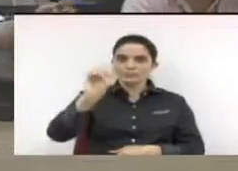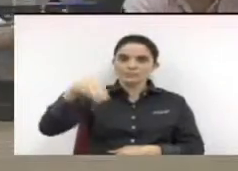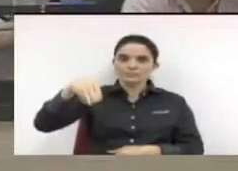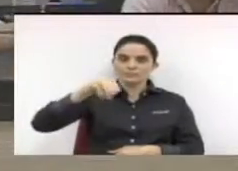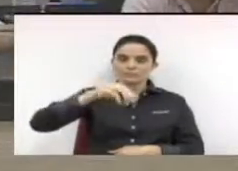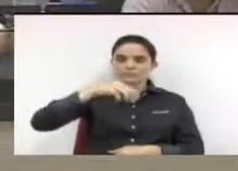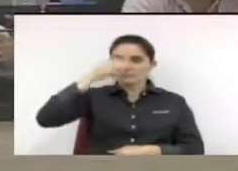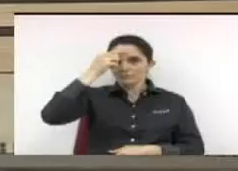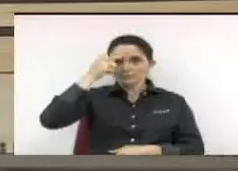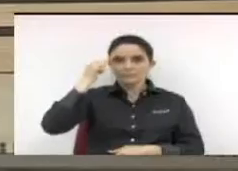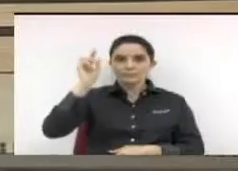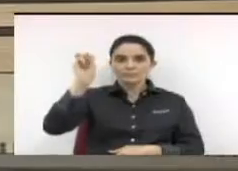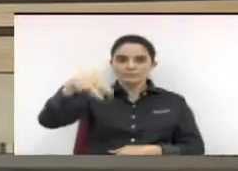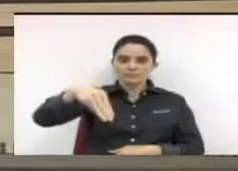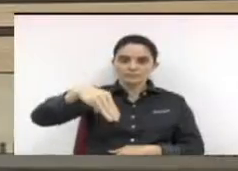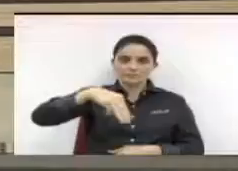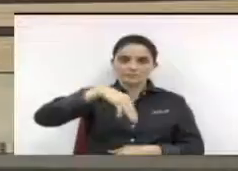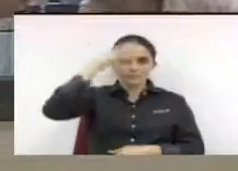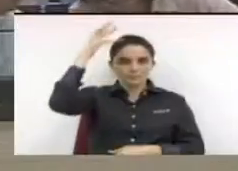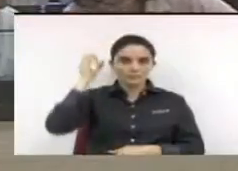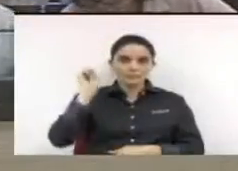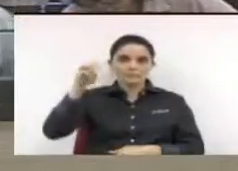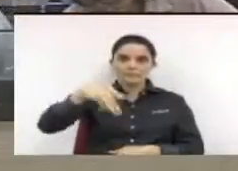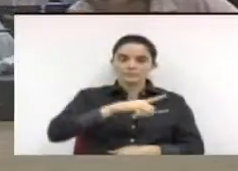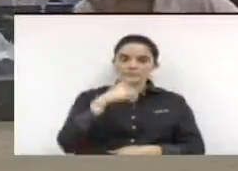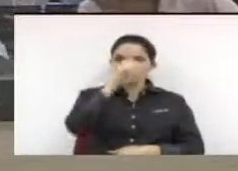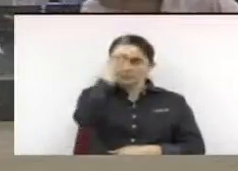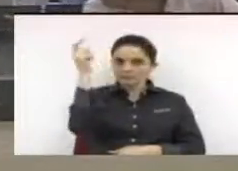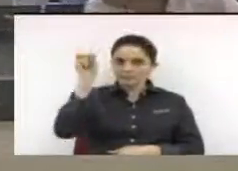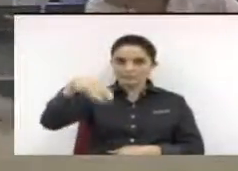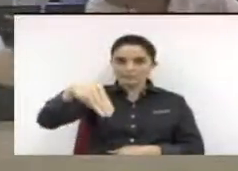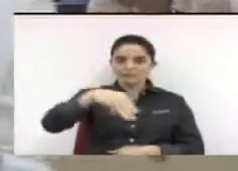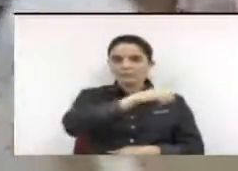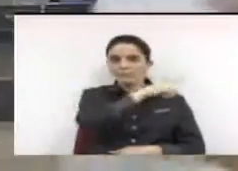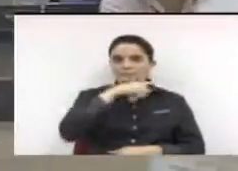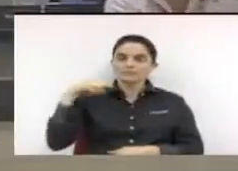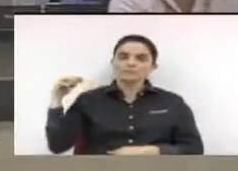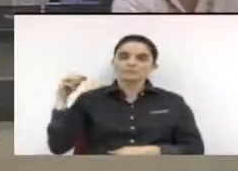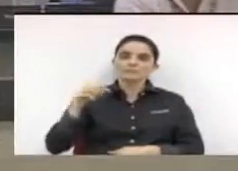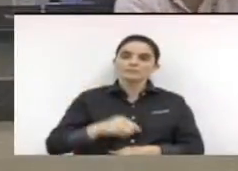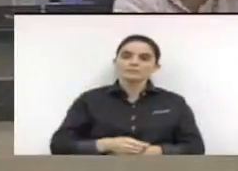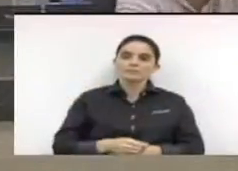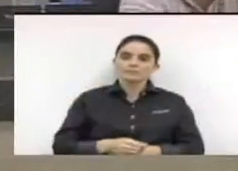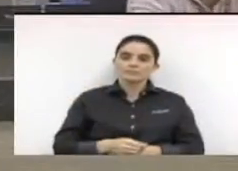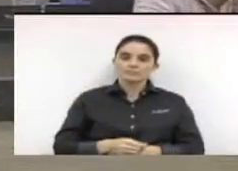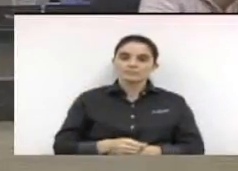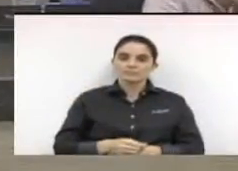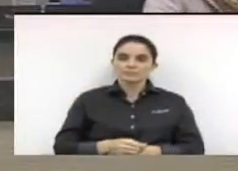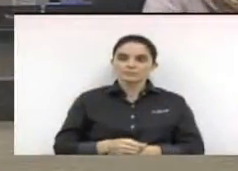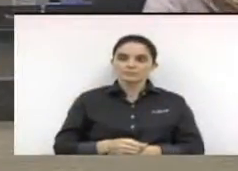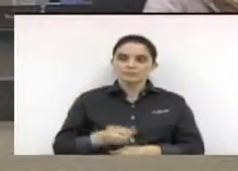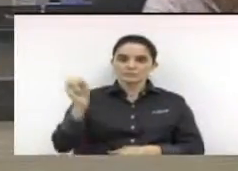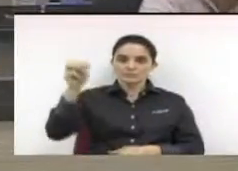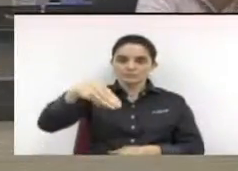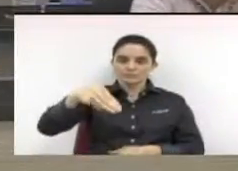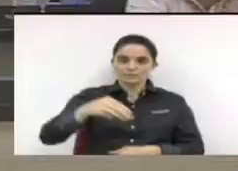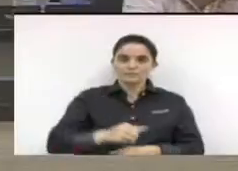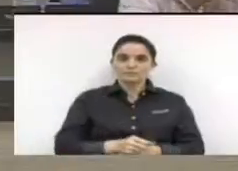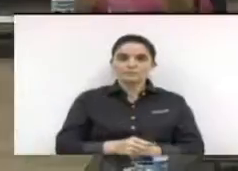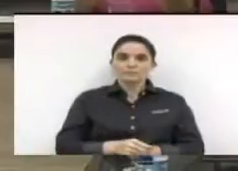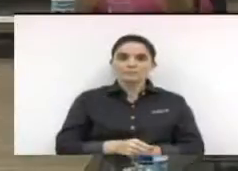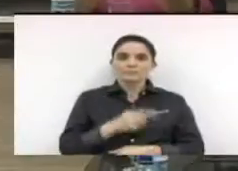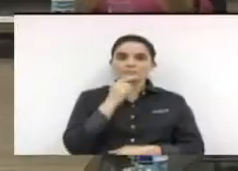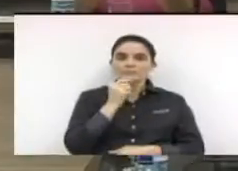doutor julio sim lubogo sim luizinho da casaquil sim doutora mayra da costa sim